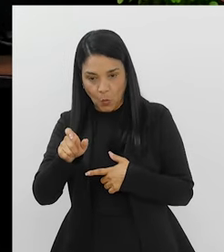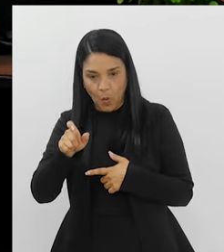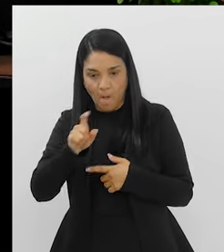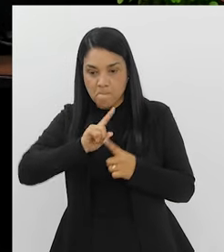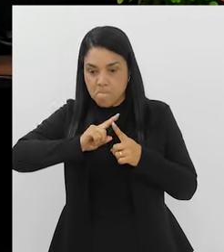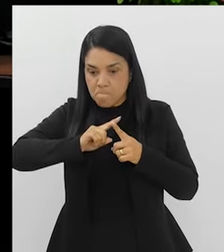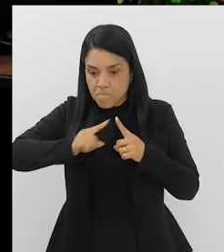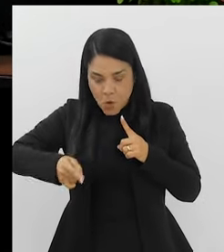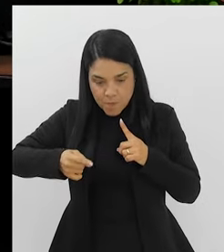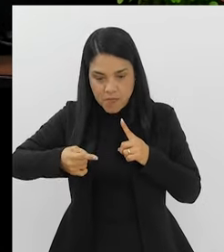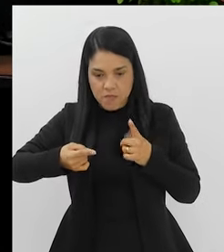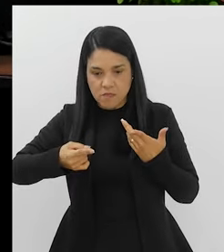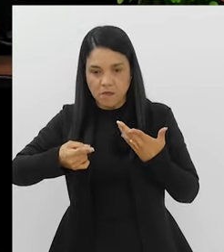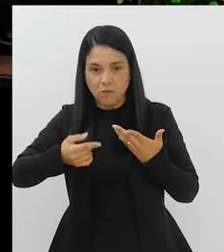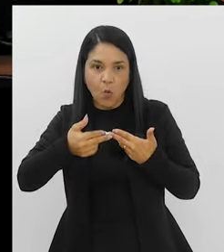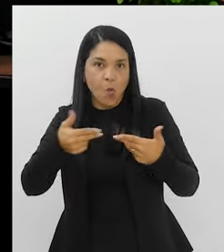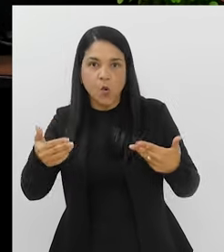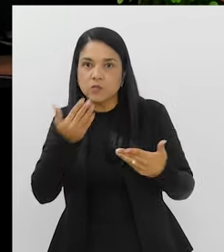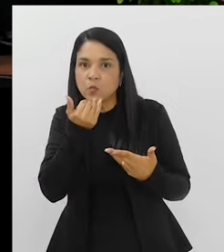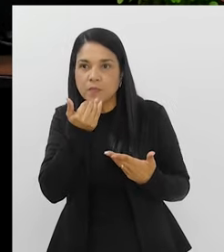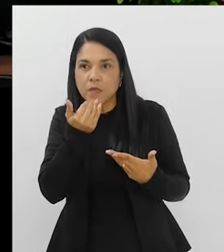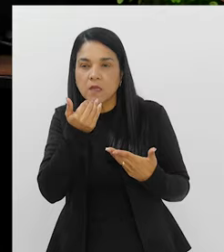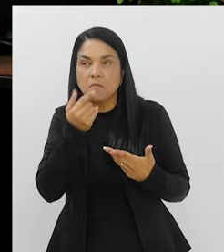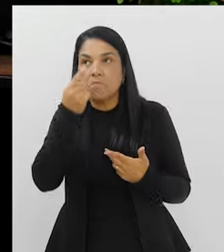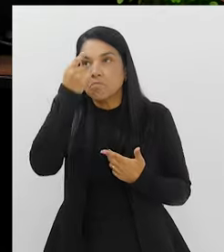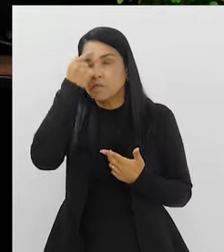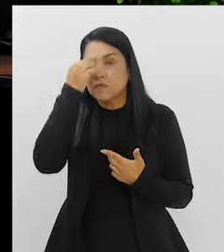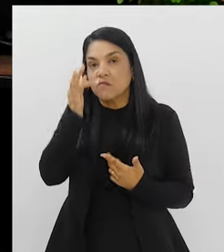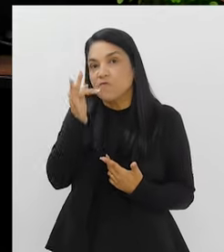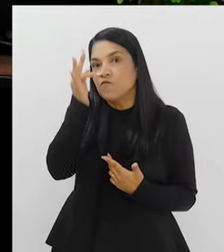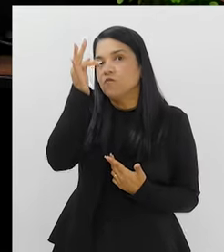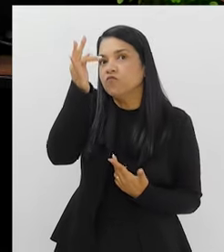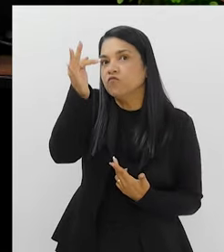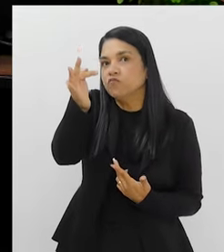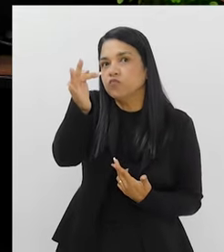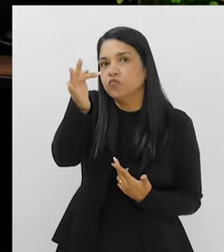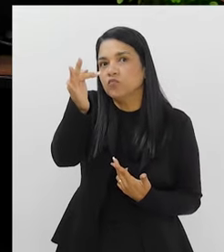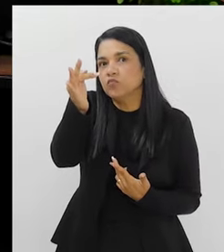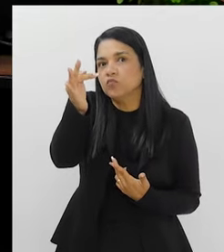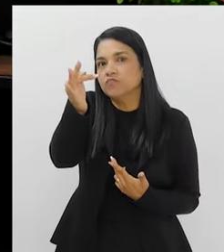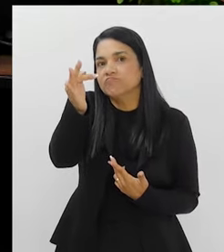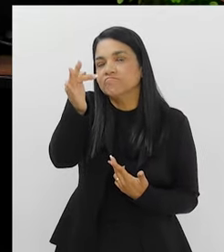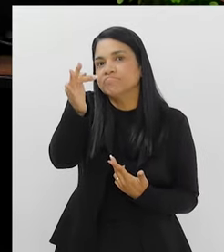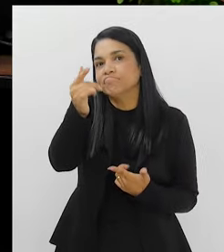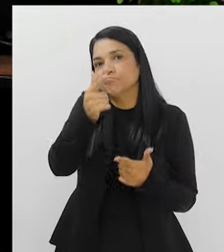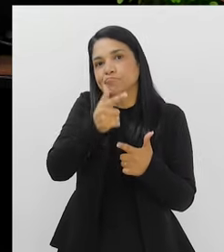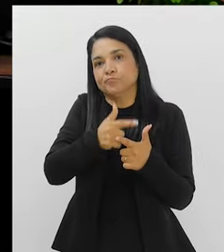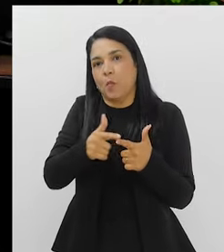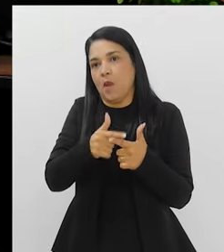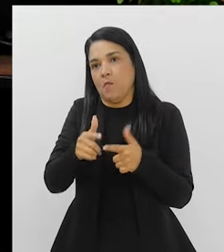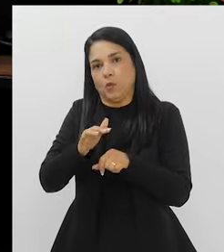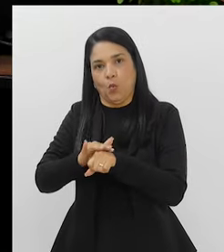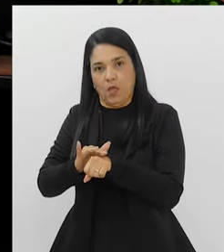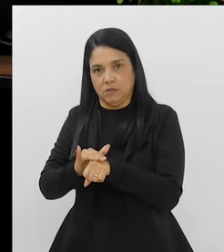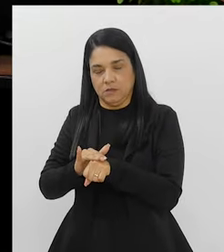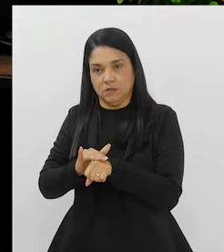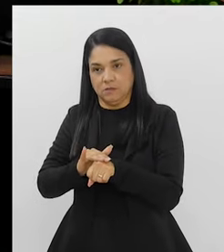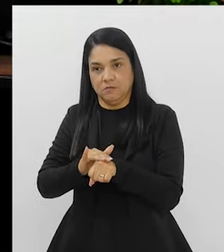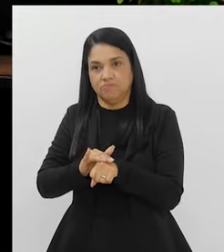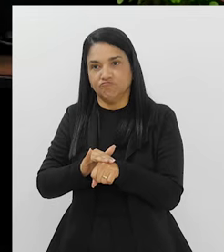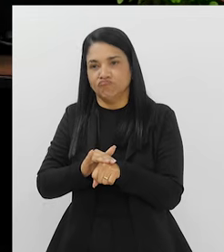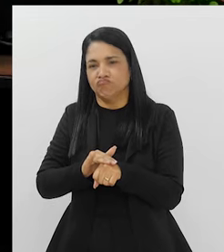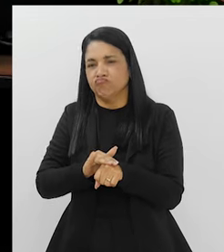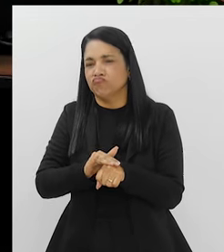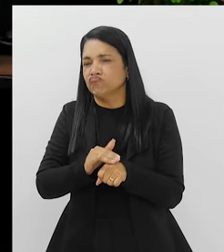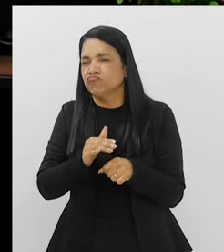que está se proibindo de comer muita coisa porque acha que lá no futuro vai vir a ter algum problema. Eu